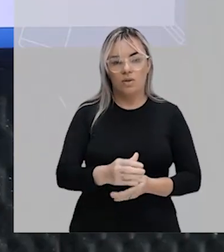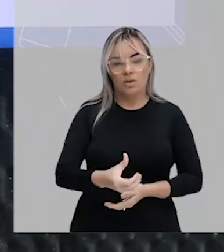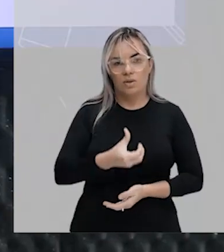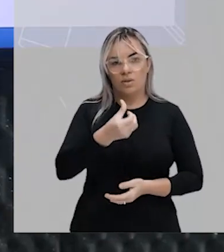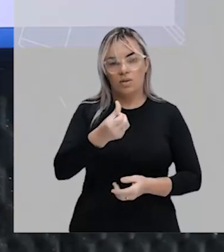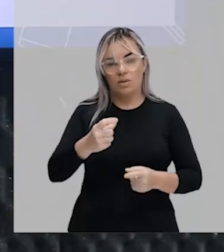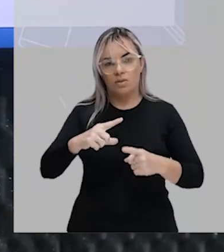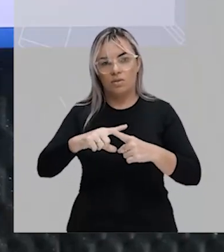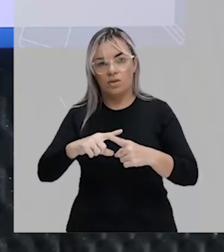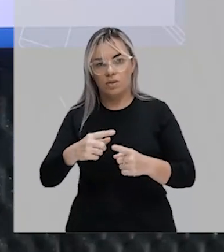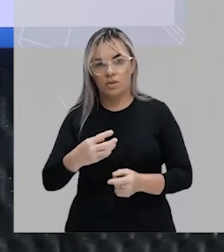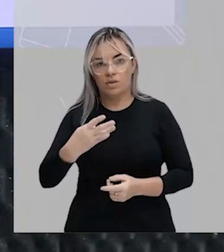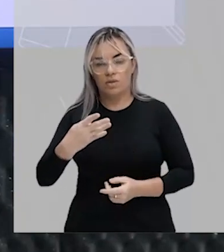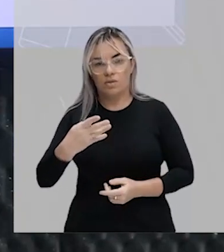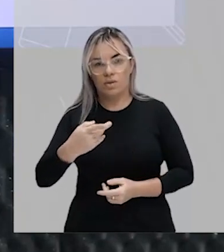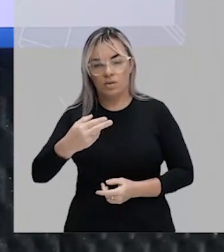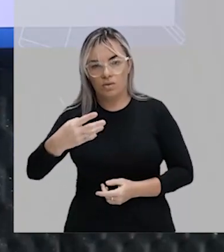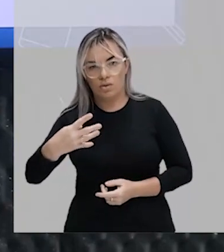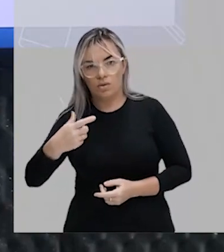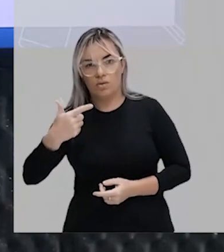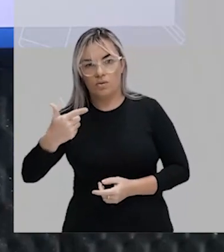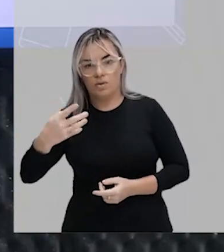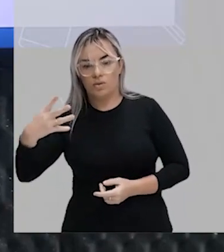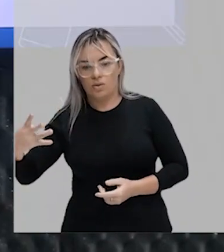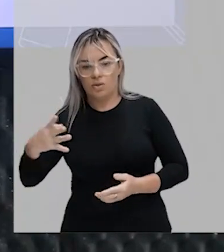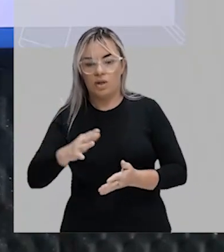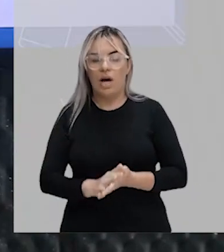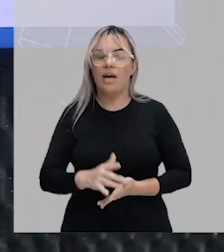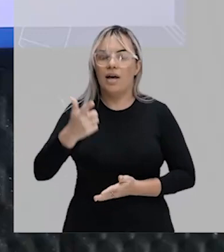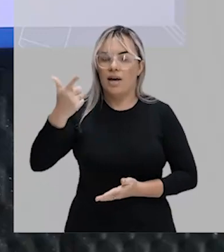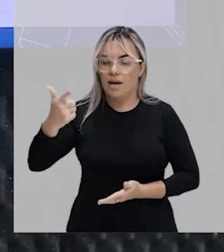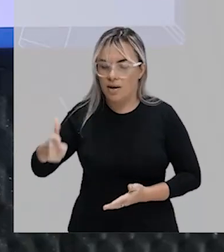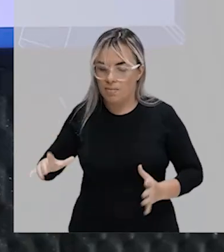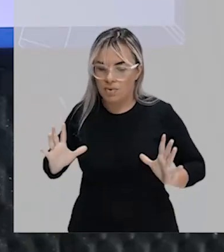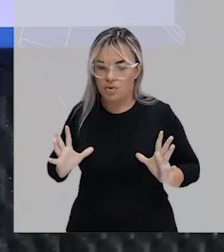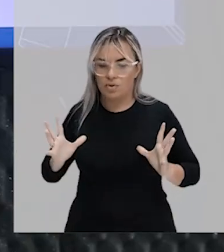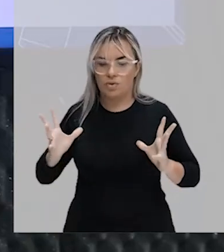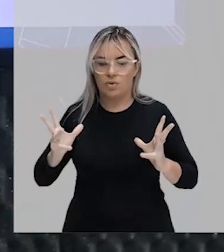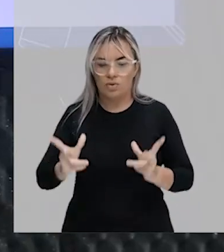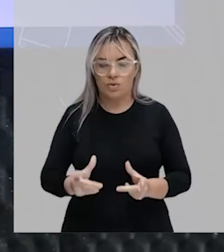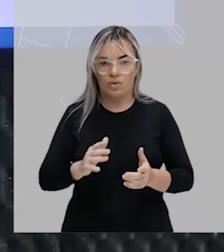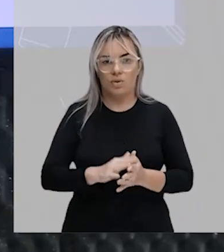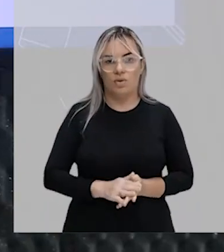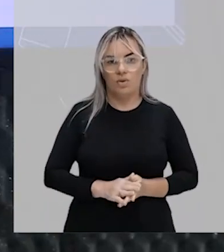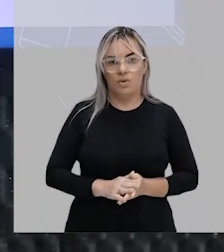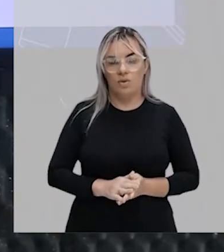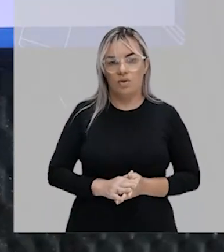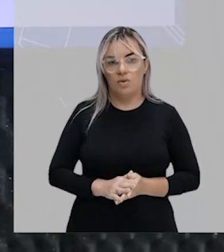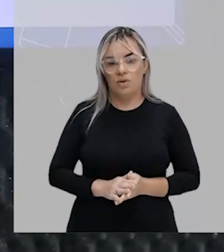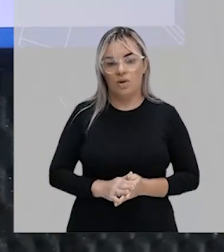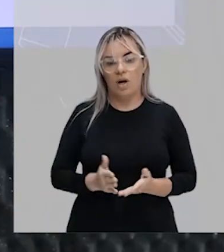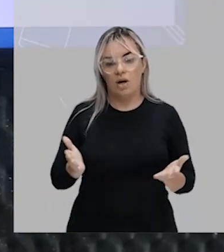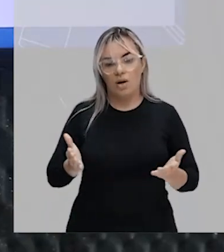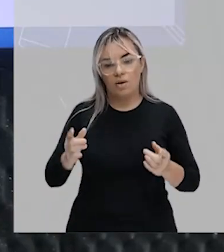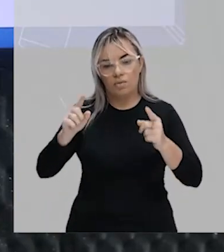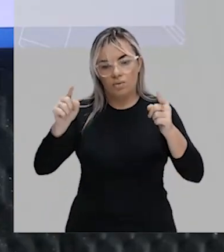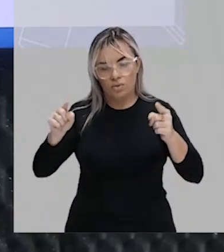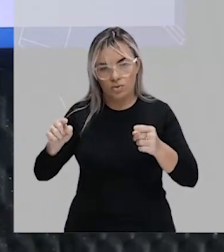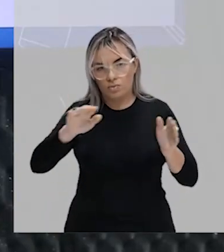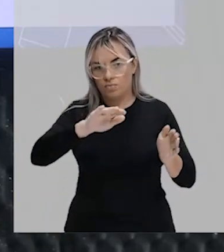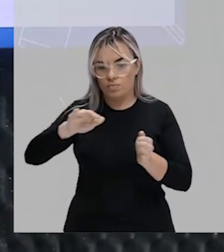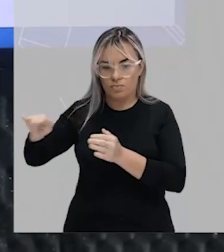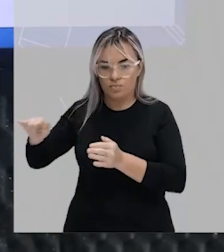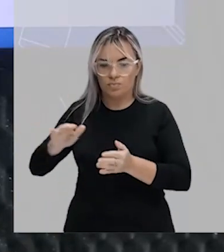repetir todo mundo para poder eliminar essa conta dentro dos, foi parênteses, agora é colchete, certo? Então,